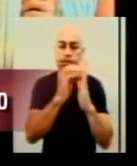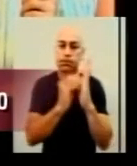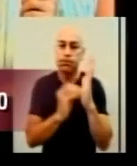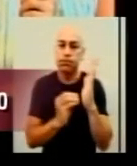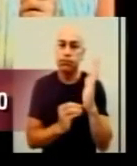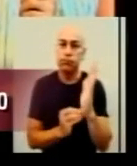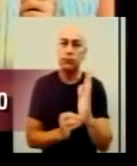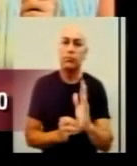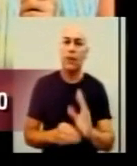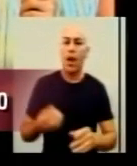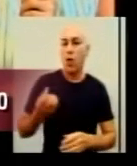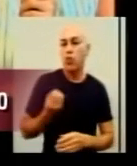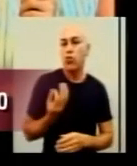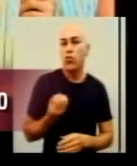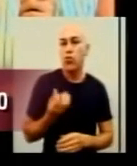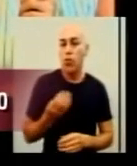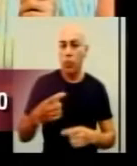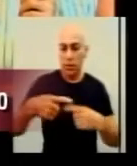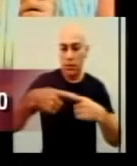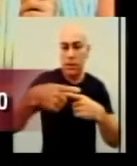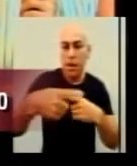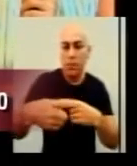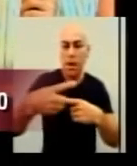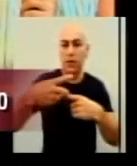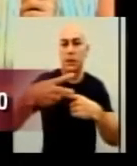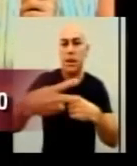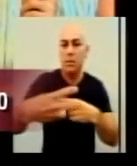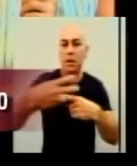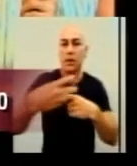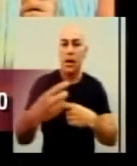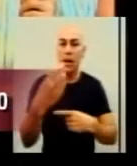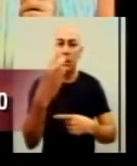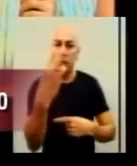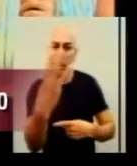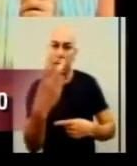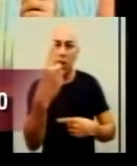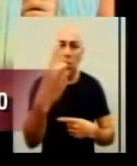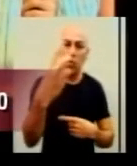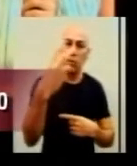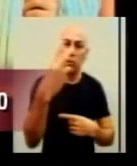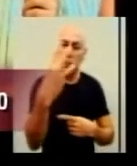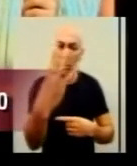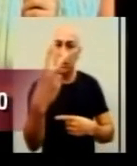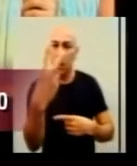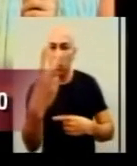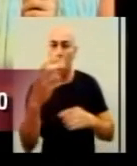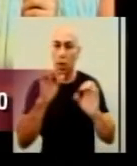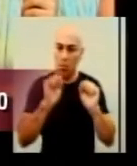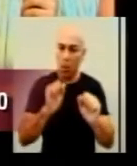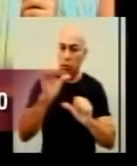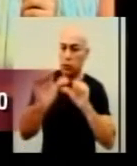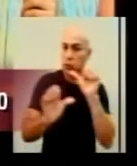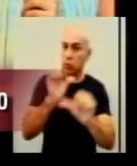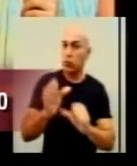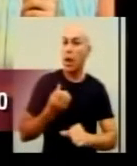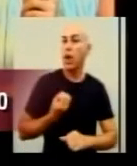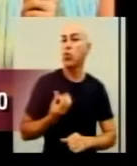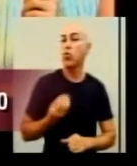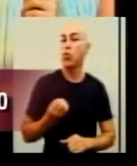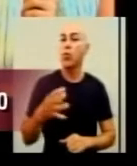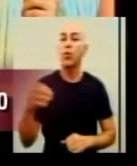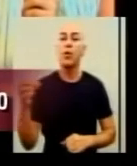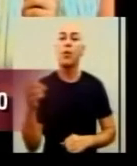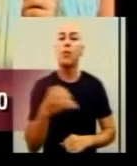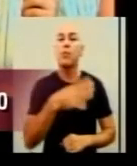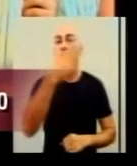provavelmente dados da semana 31, 32 e 33 podem sofrer alterações um pouco de mais casos,